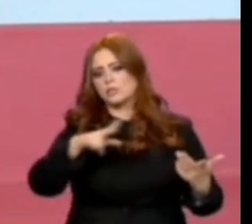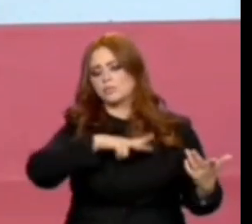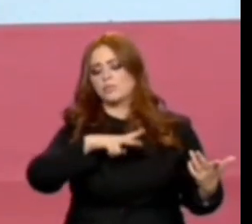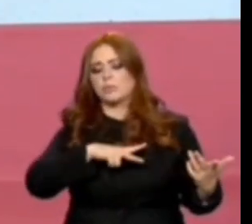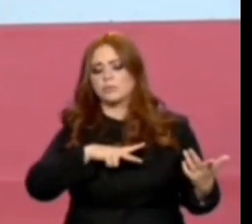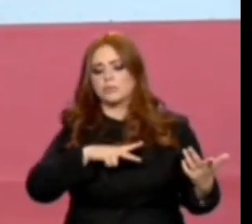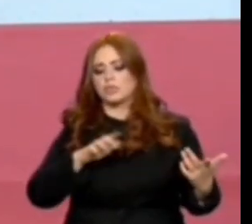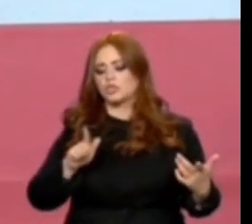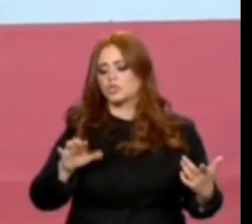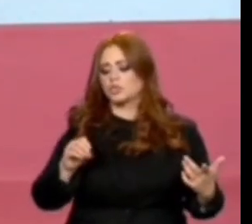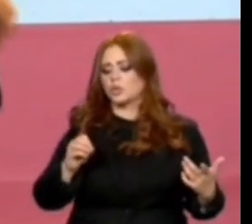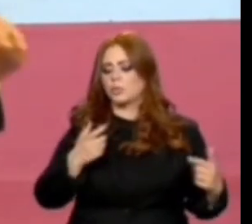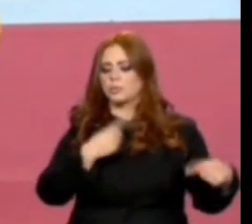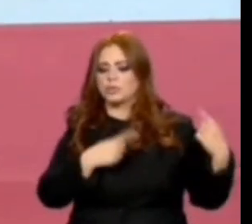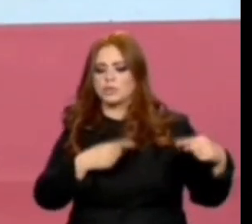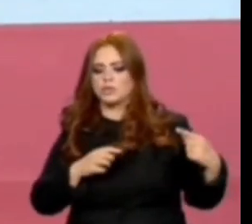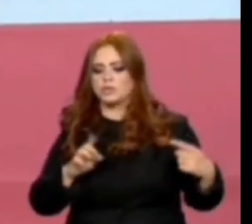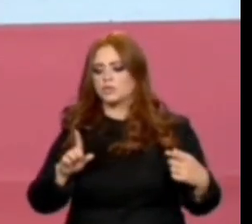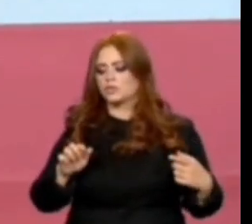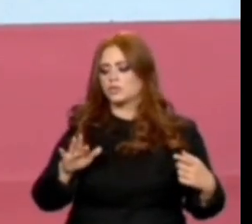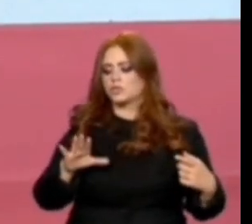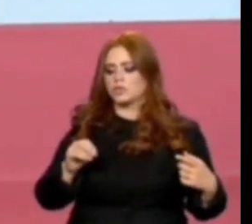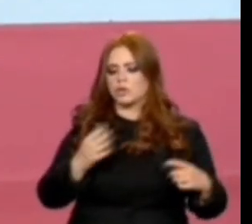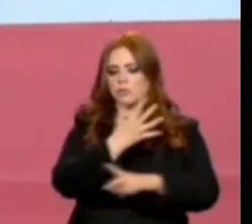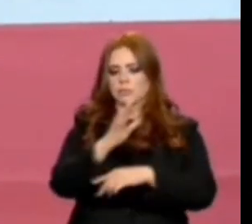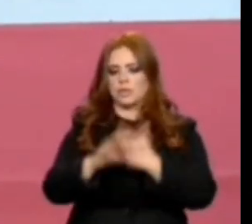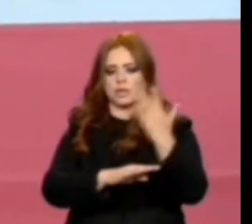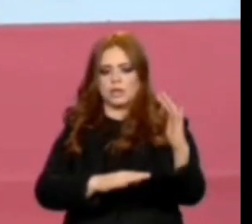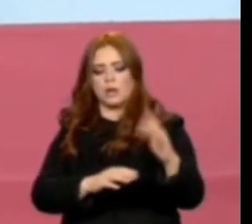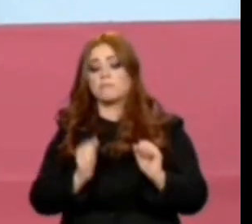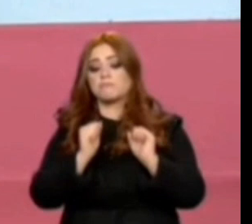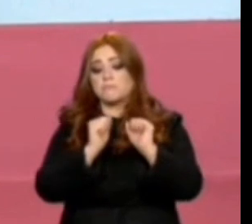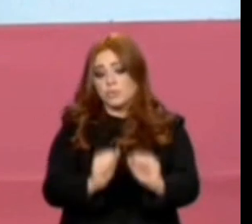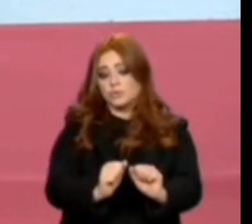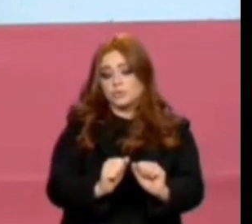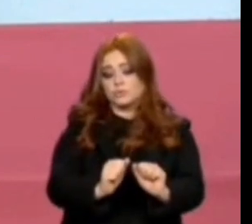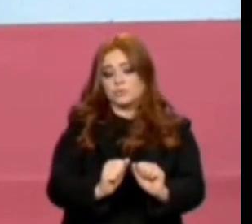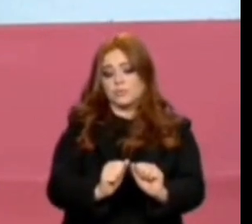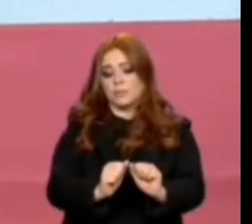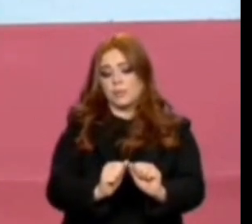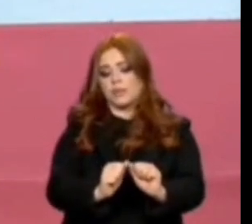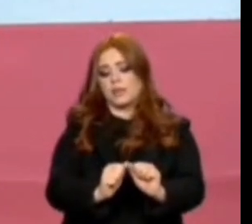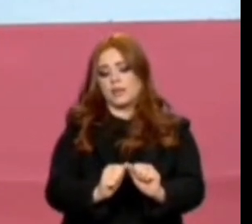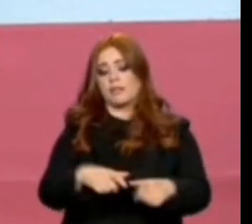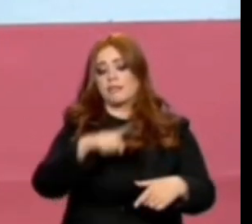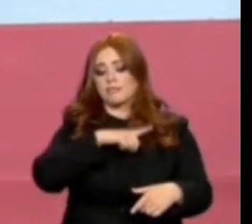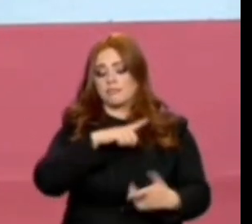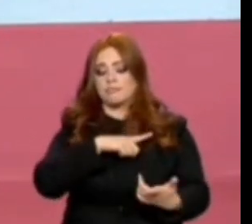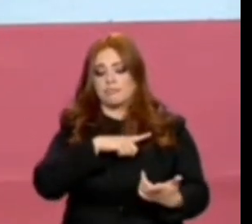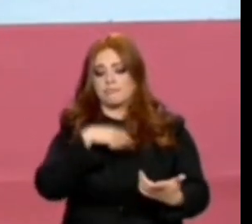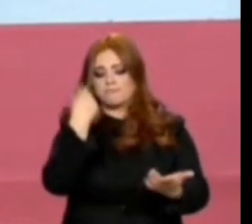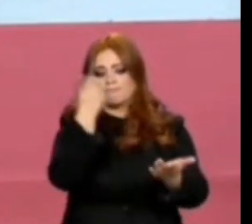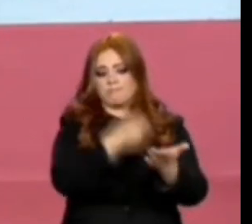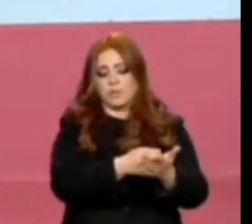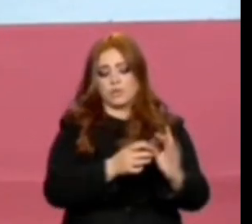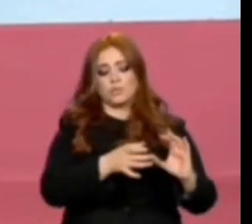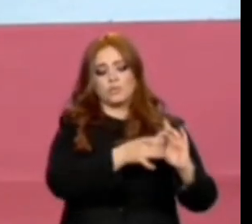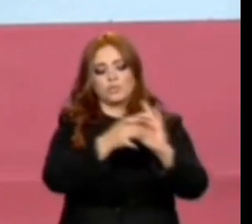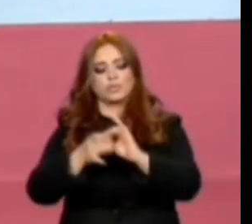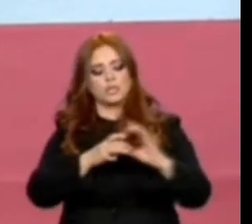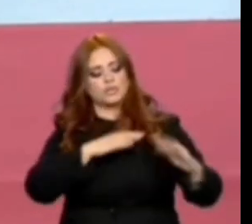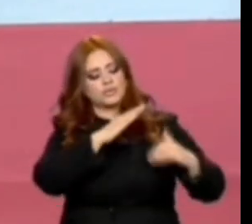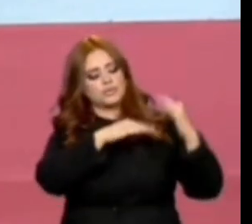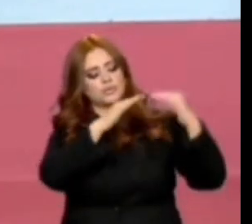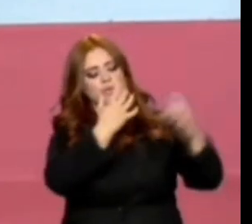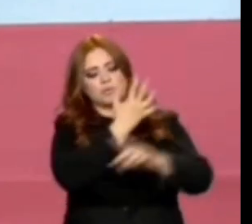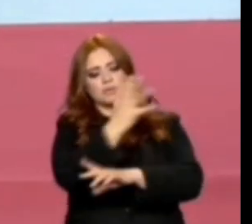geopolíticas e geoambientais, pode se dar ao dever de unir desenvolvimento e